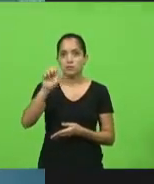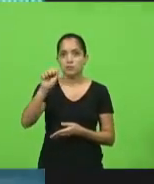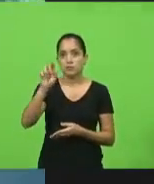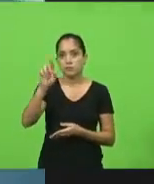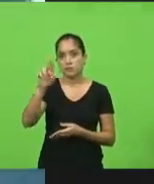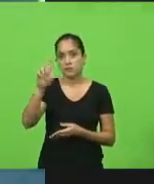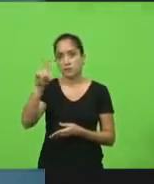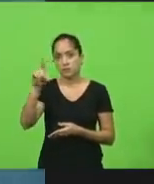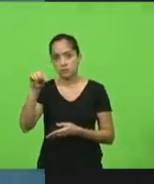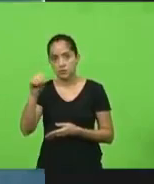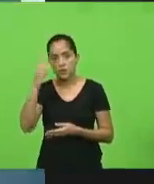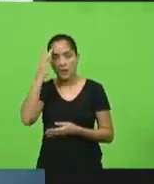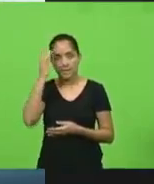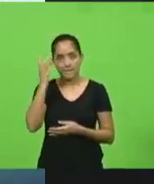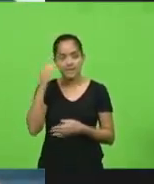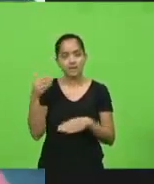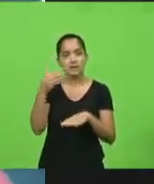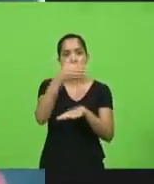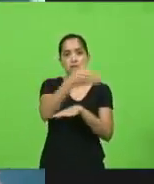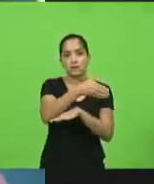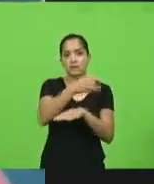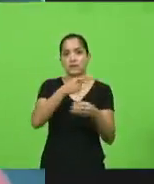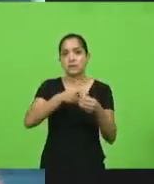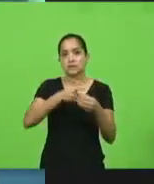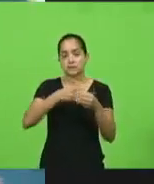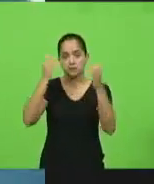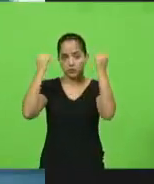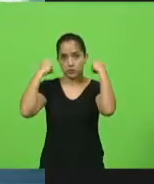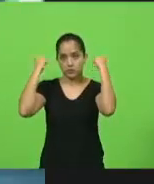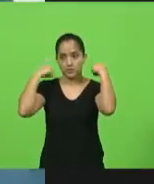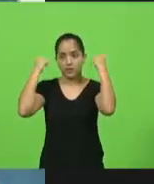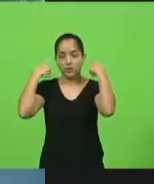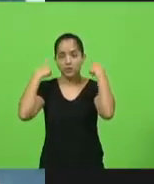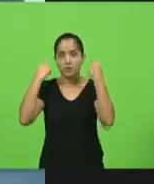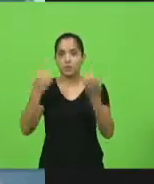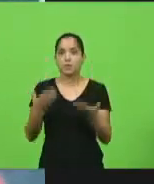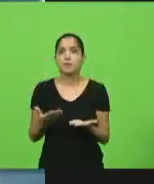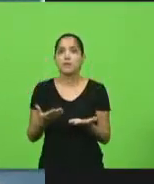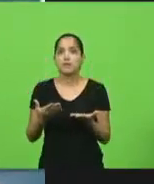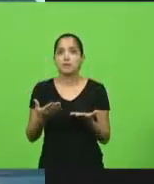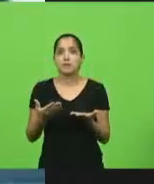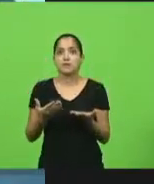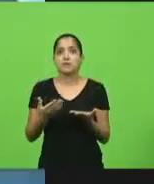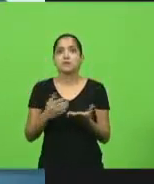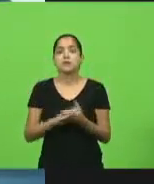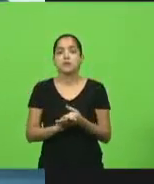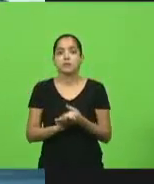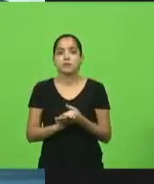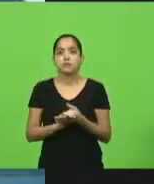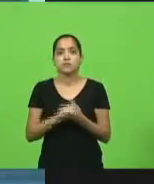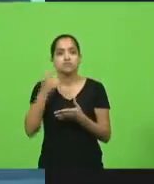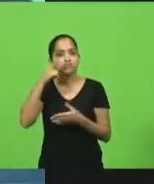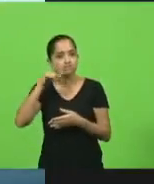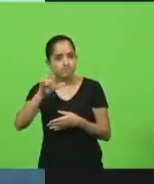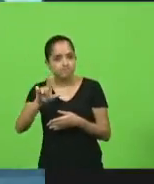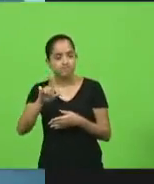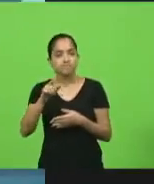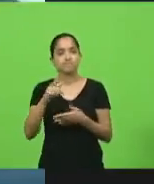amanhã em Chapecó. Uma conquista do senador Jorginho Mel.